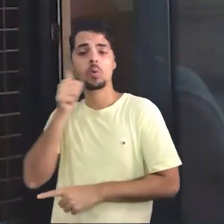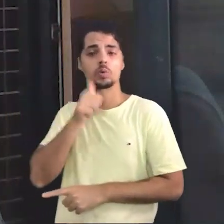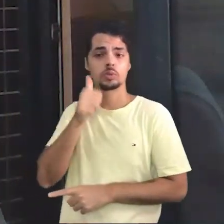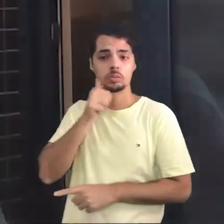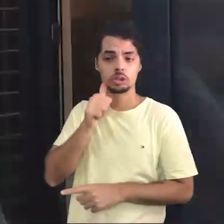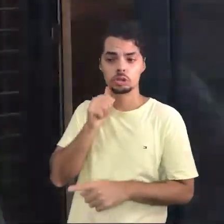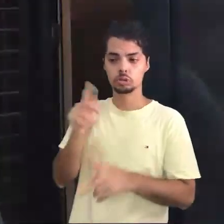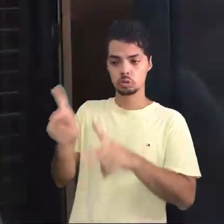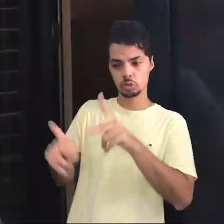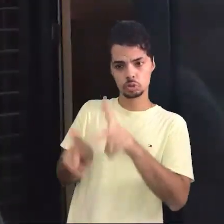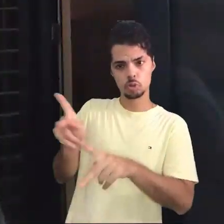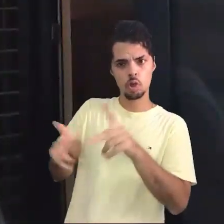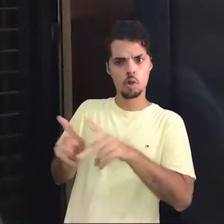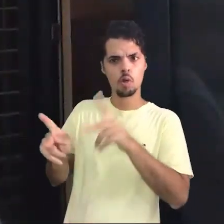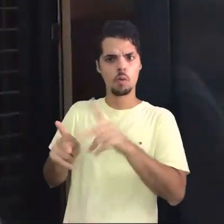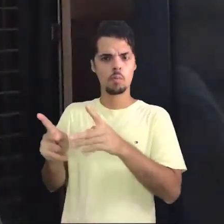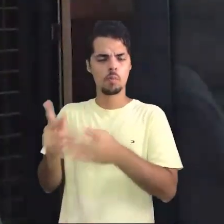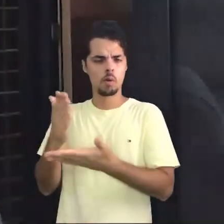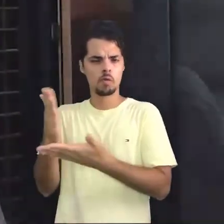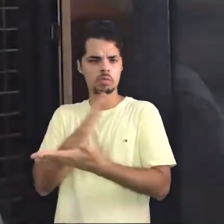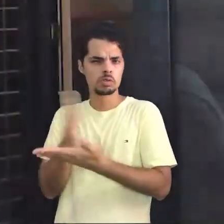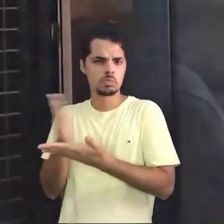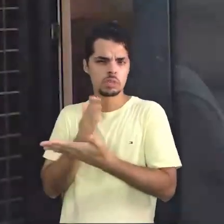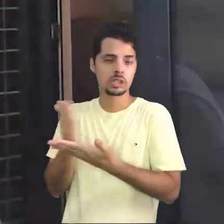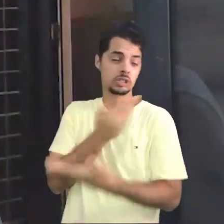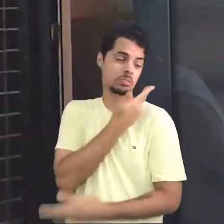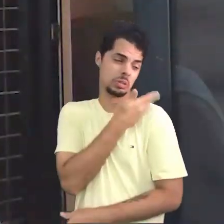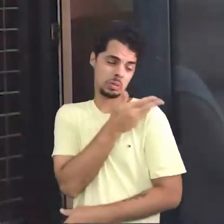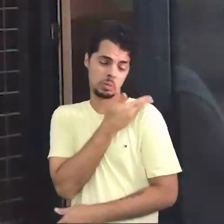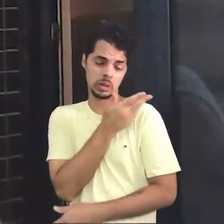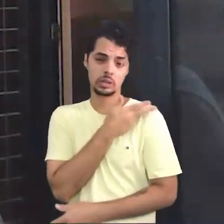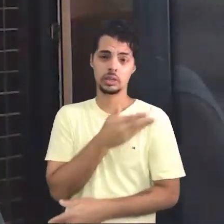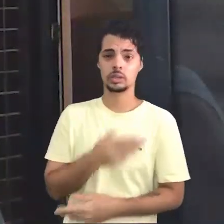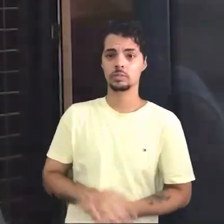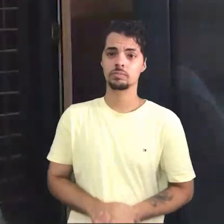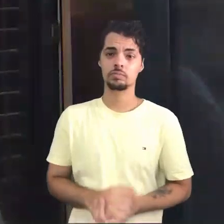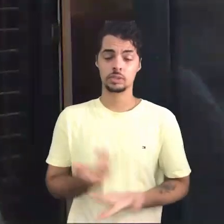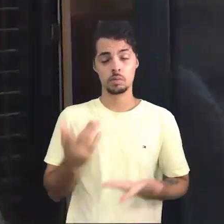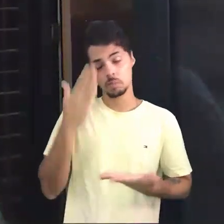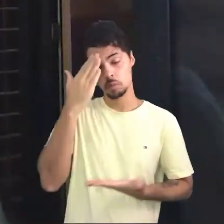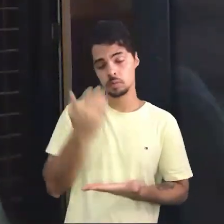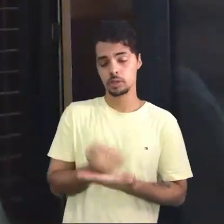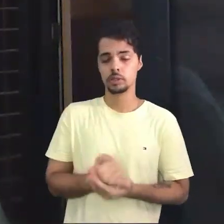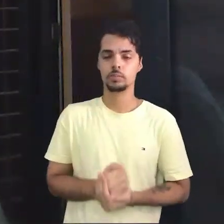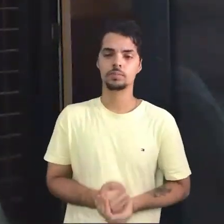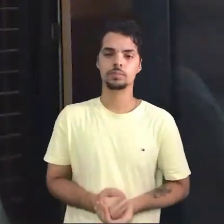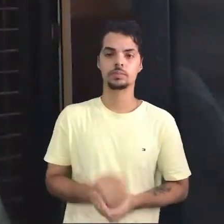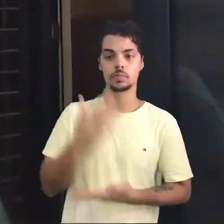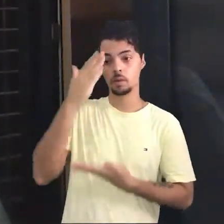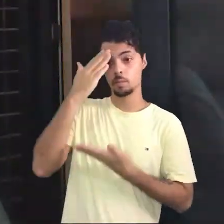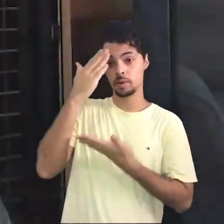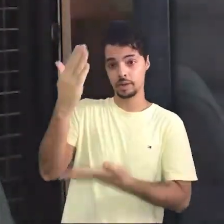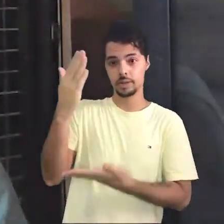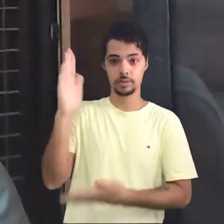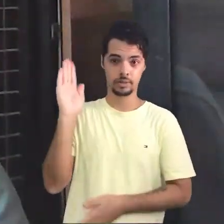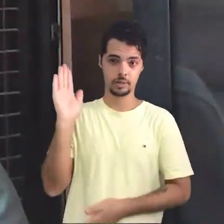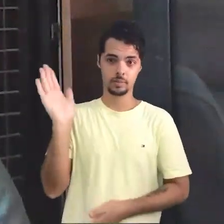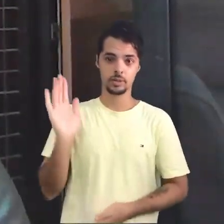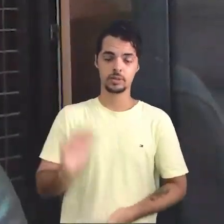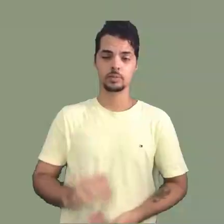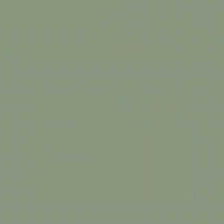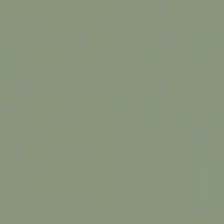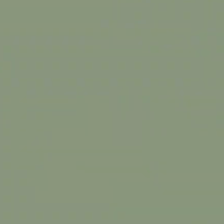marginalizados no Brasil ainda gritam Independência para quem? Fica a reflexão. Muito obrigado, até a próxima.